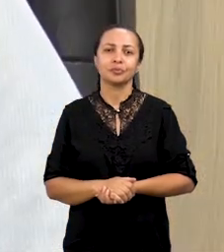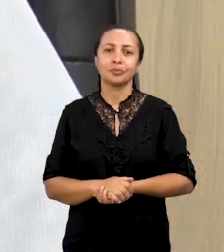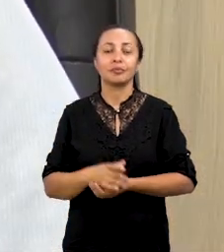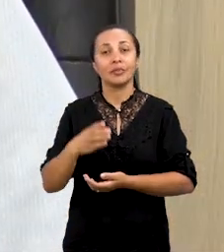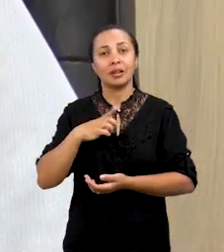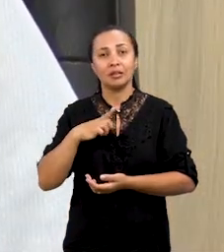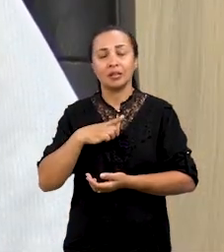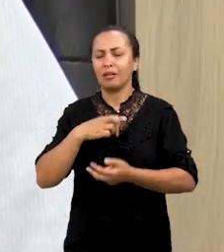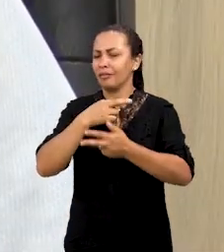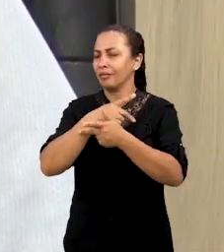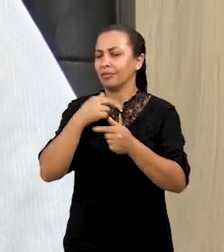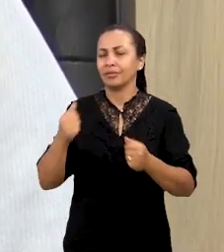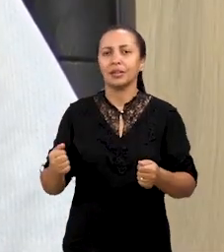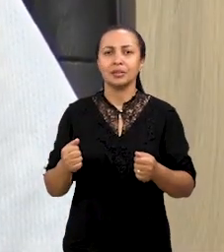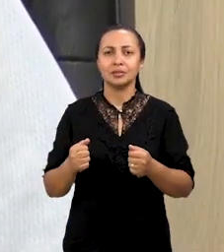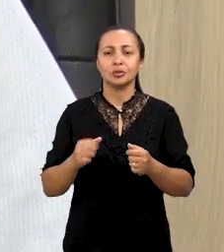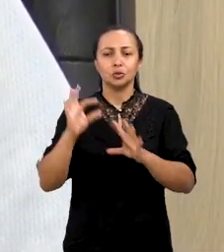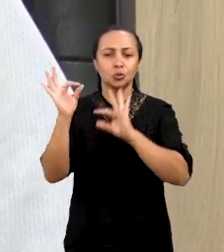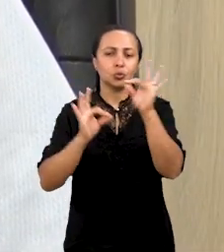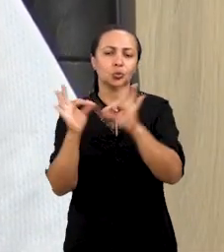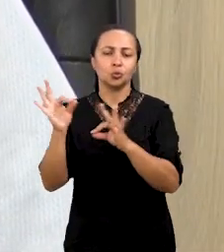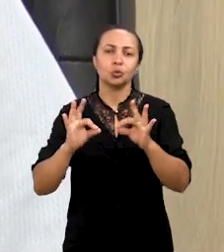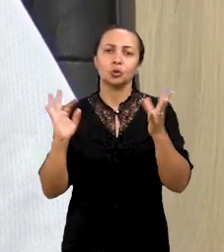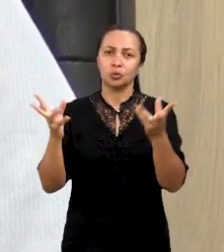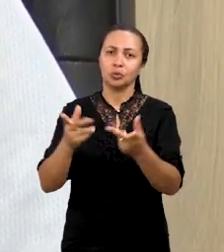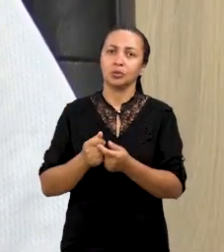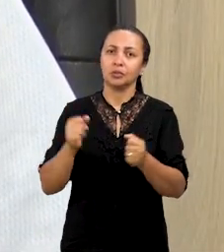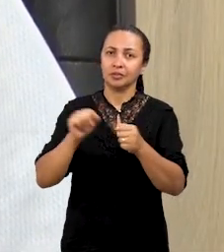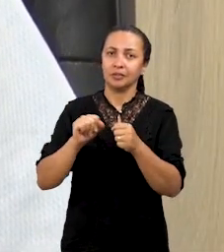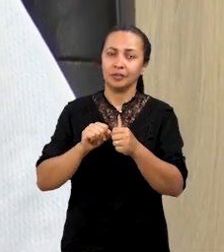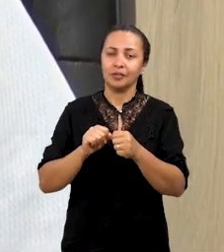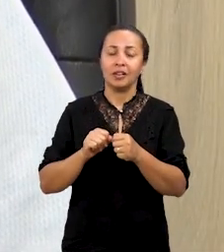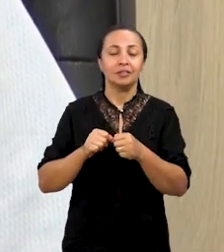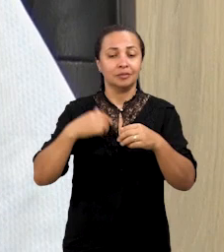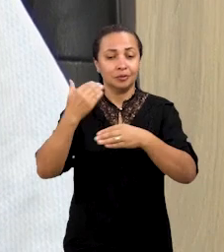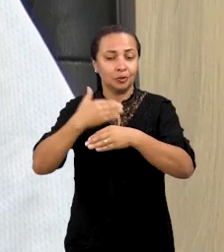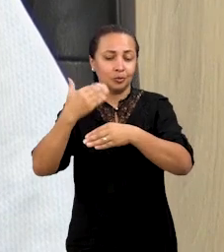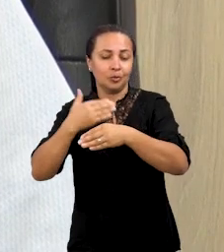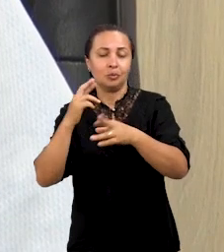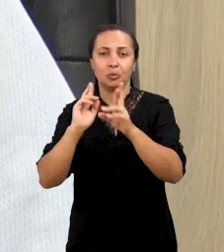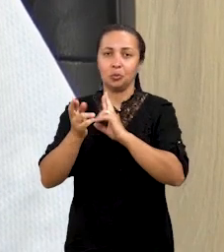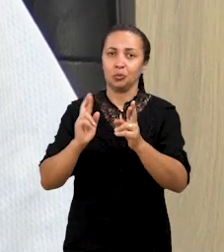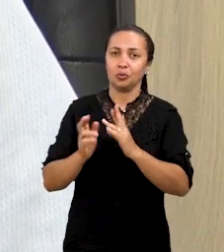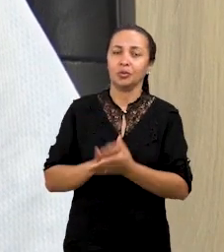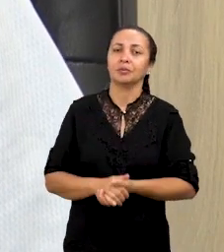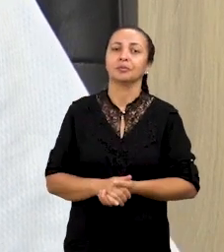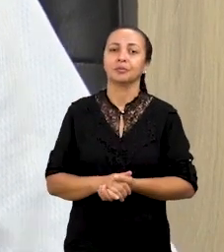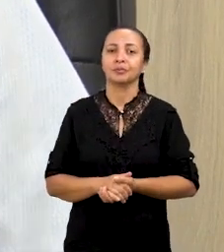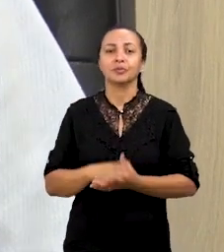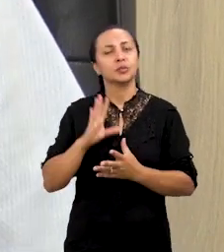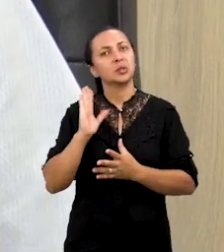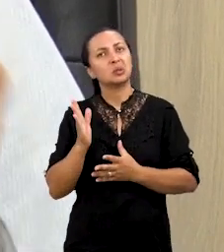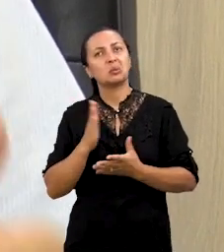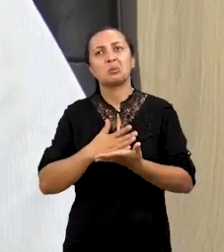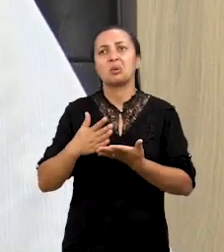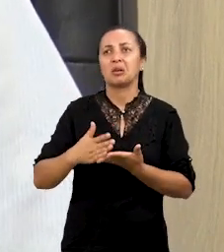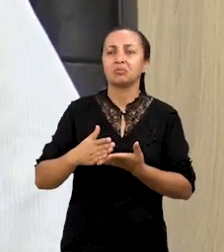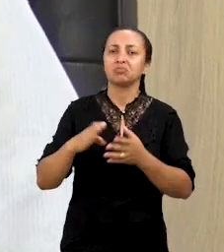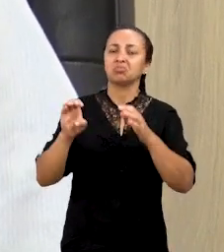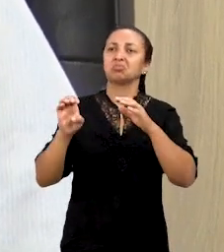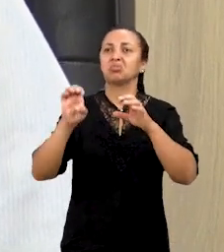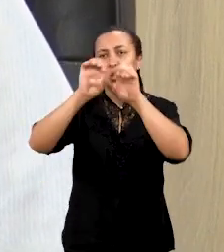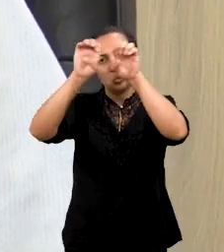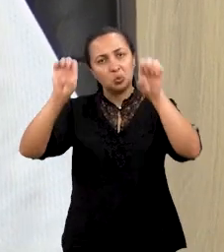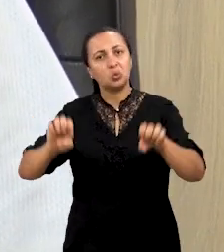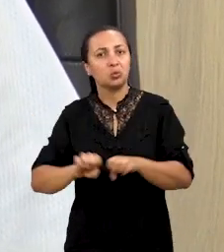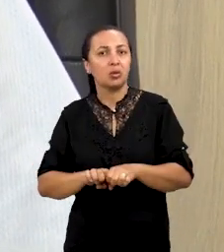Existem vários tipos de controle de qualidade que são realizados em obras rodoviárias. Desde a parte estrutural,